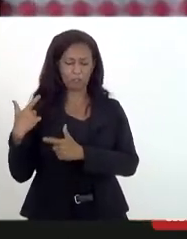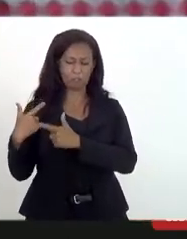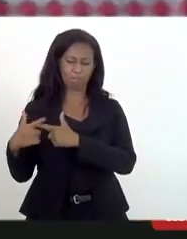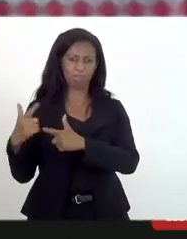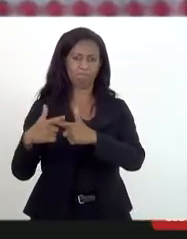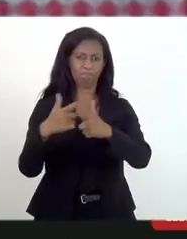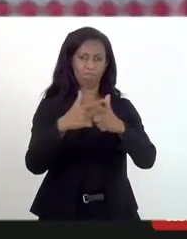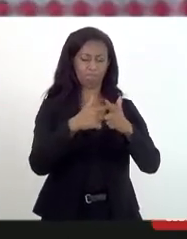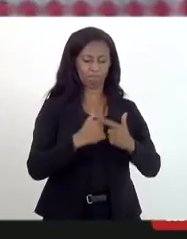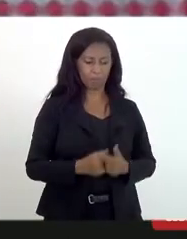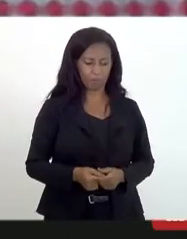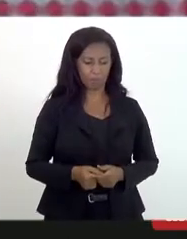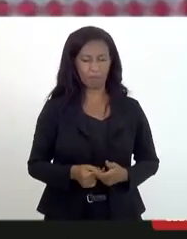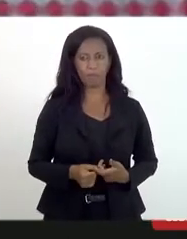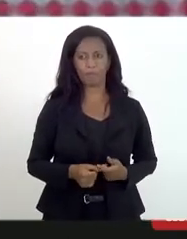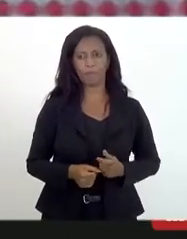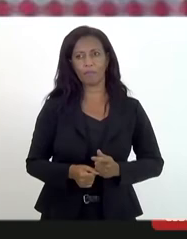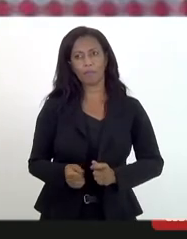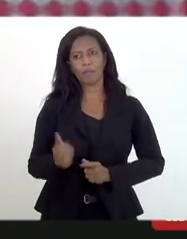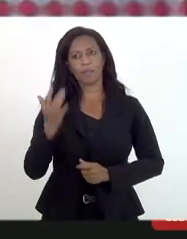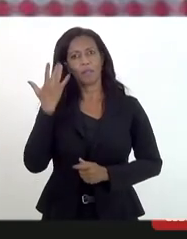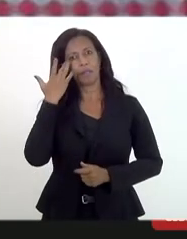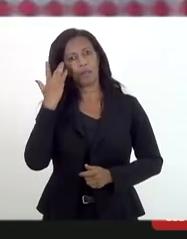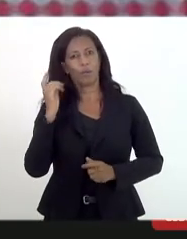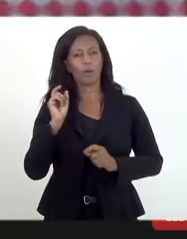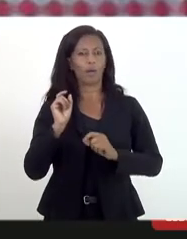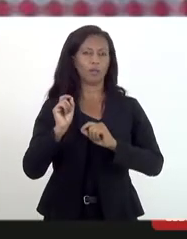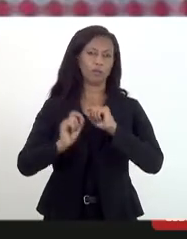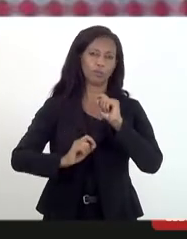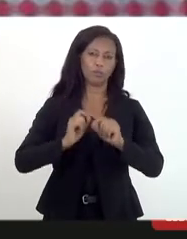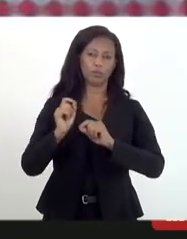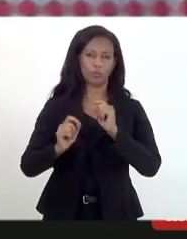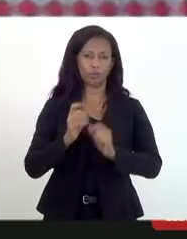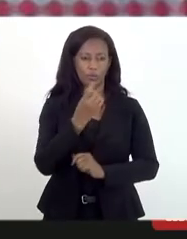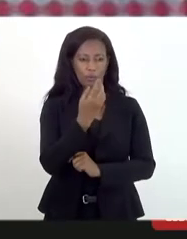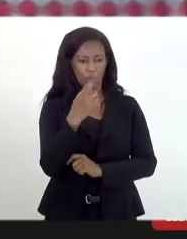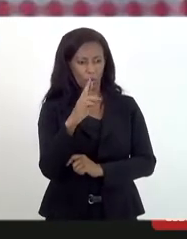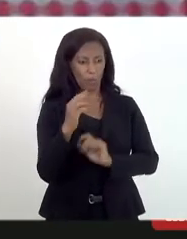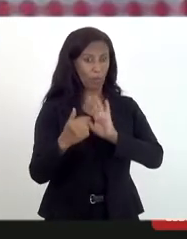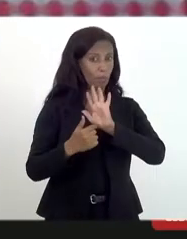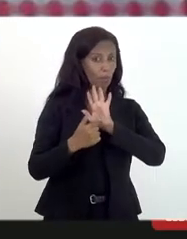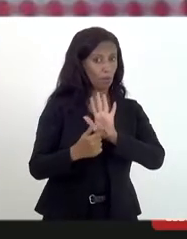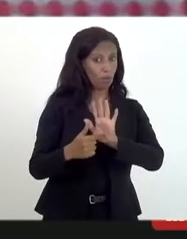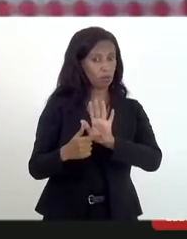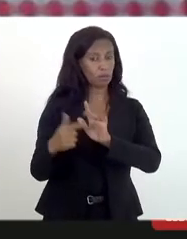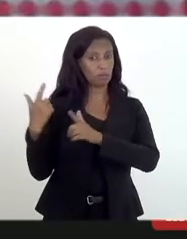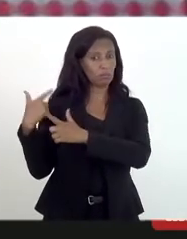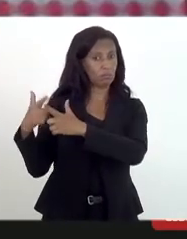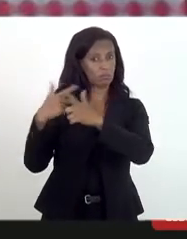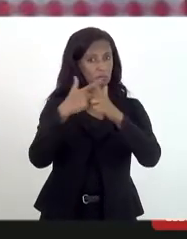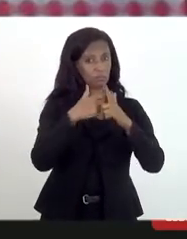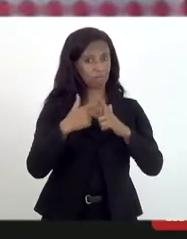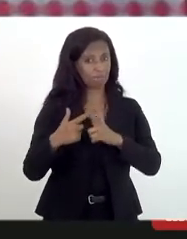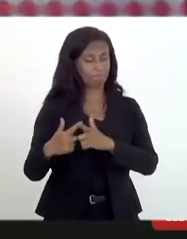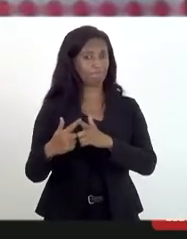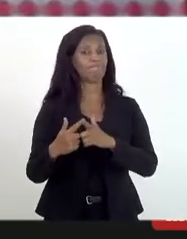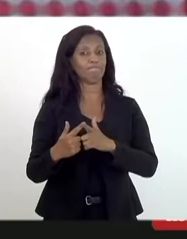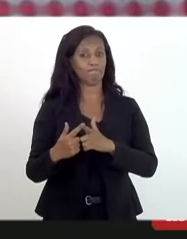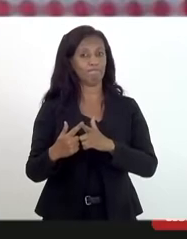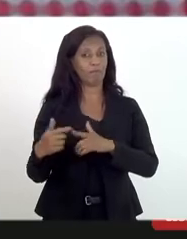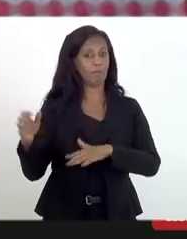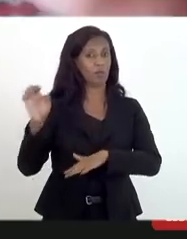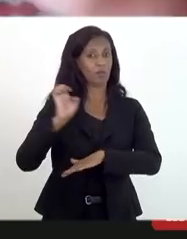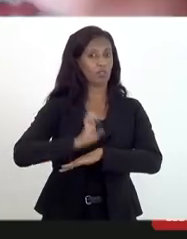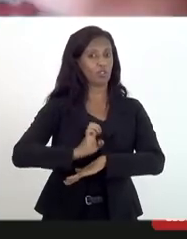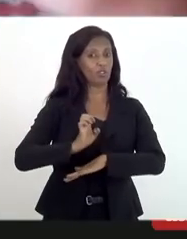acho que o doutor Mitropoulos evidencia os riscos que corremos em relação ao estado